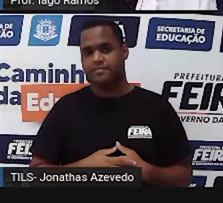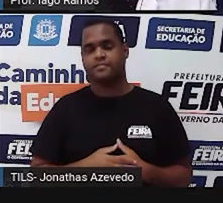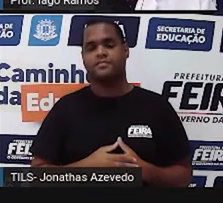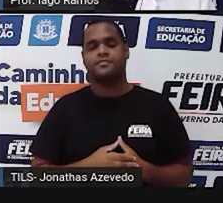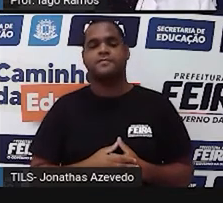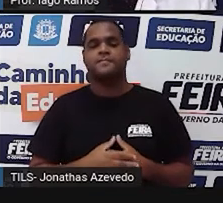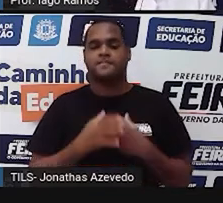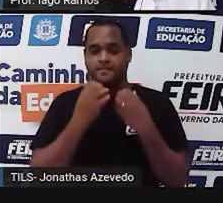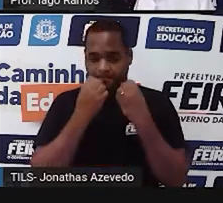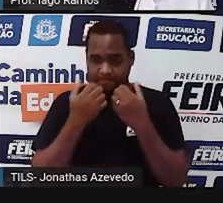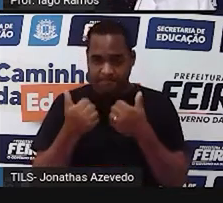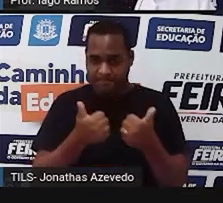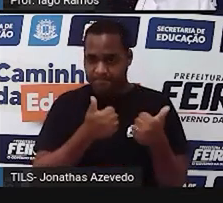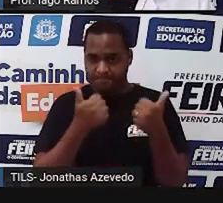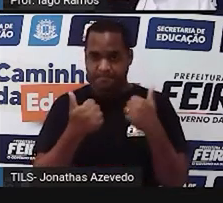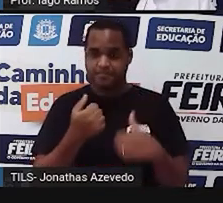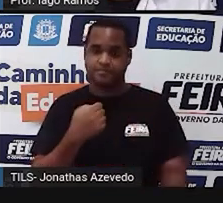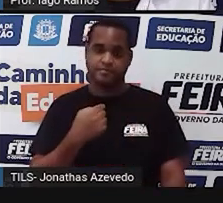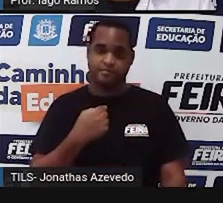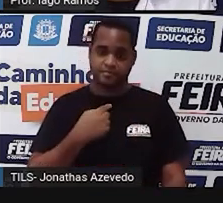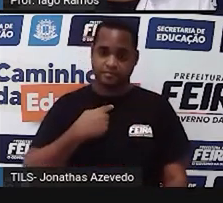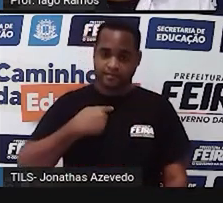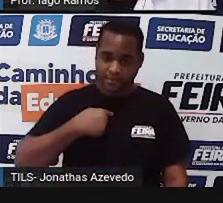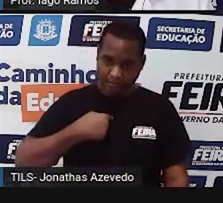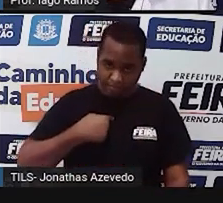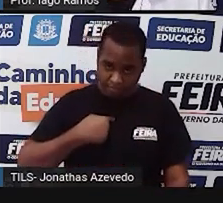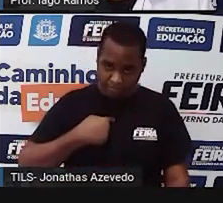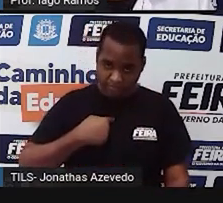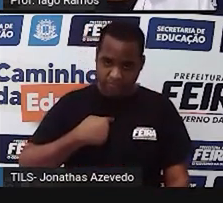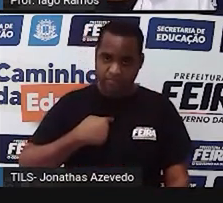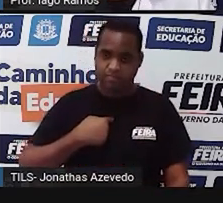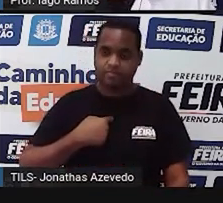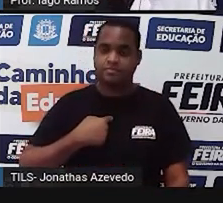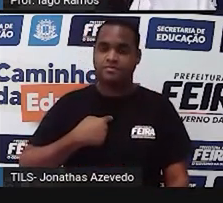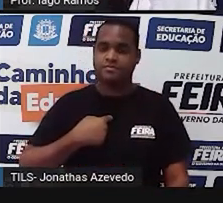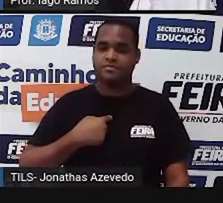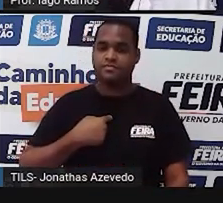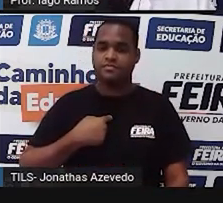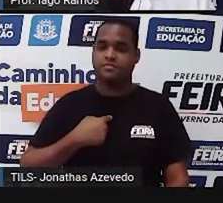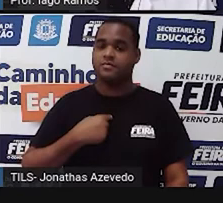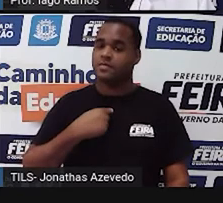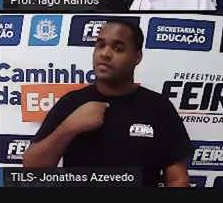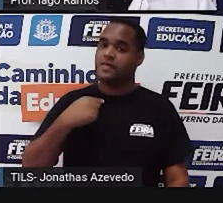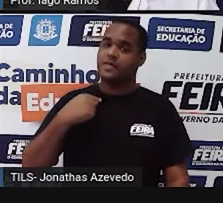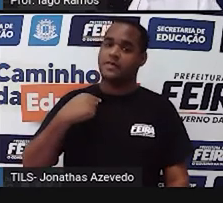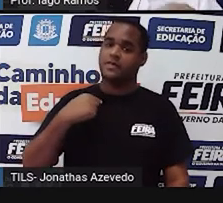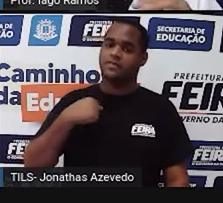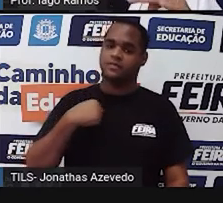Bom, eu, eu, eu,